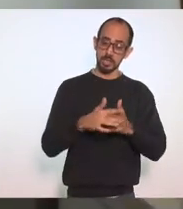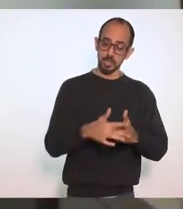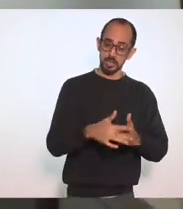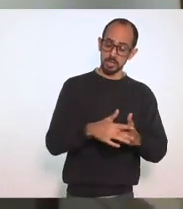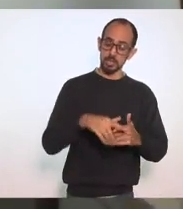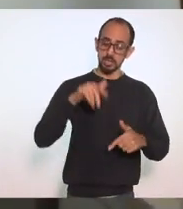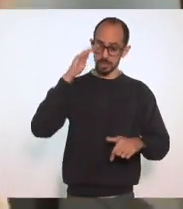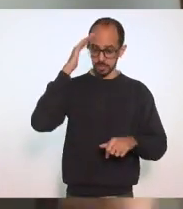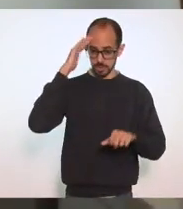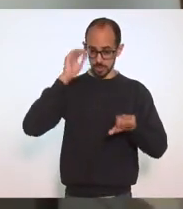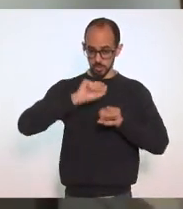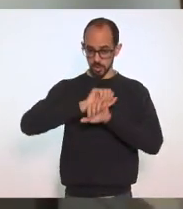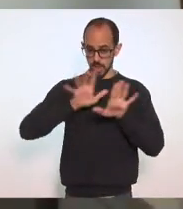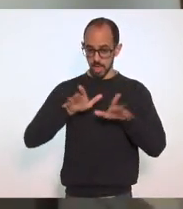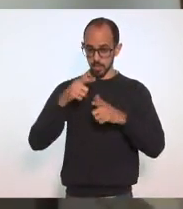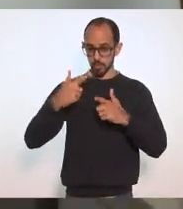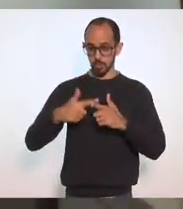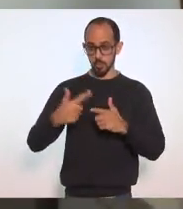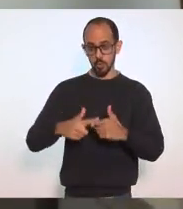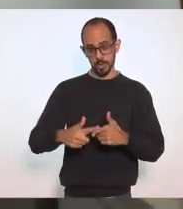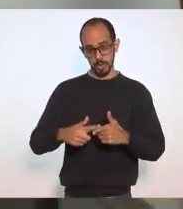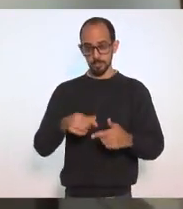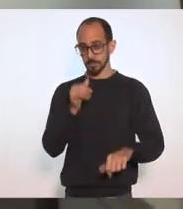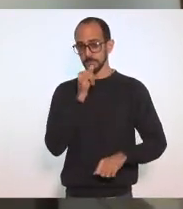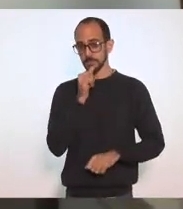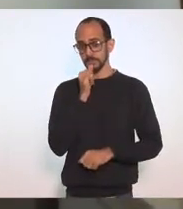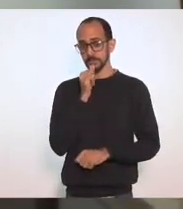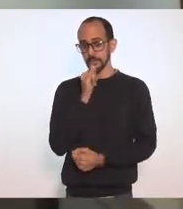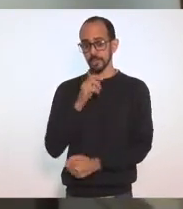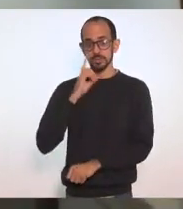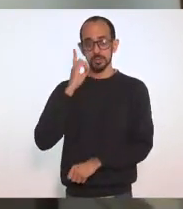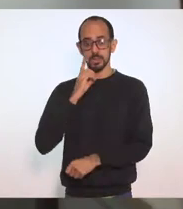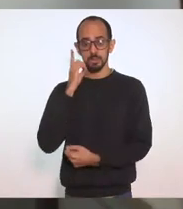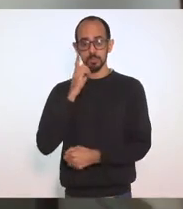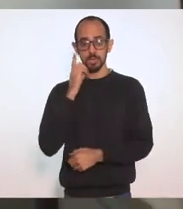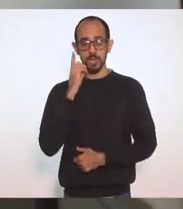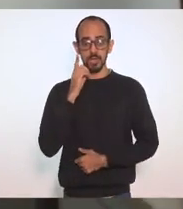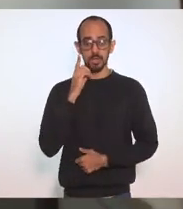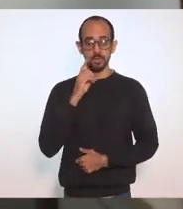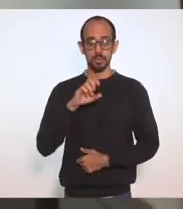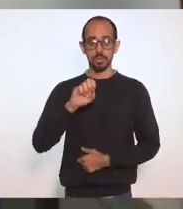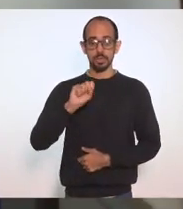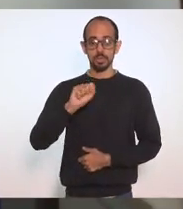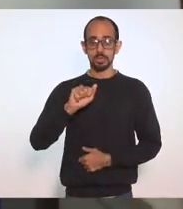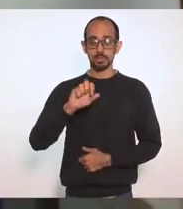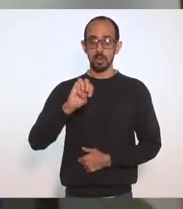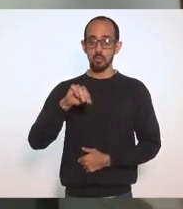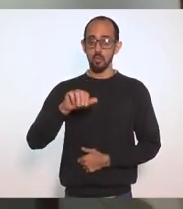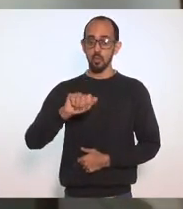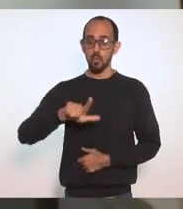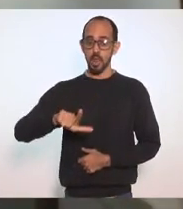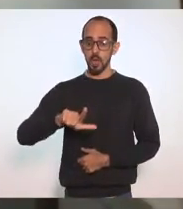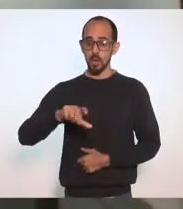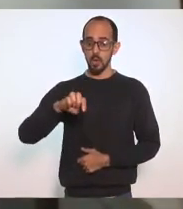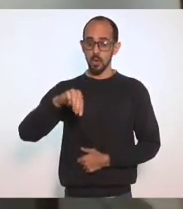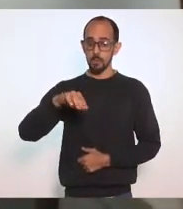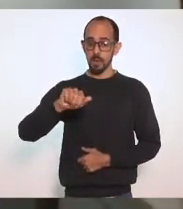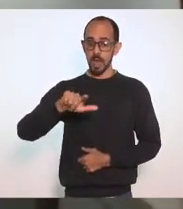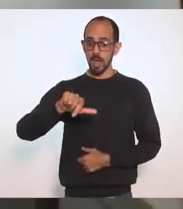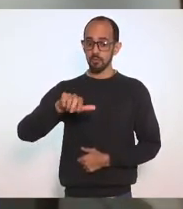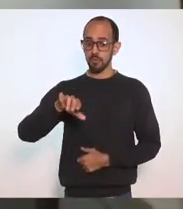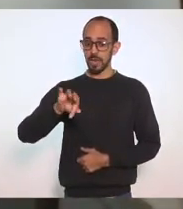entenderam O porquê Como por exemplo O deputado Samuel Malafaia E até